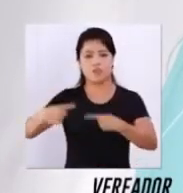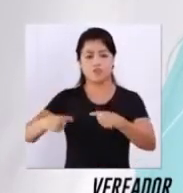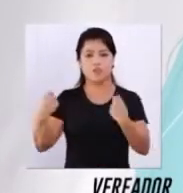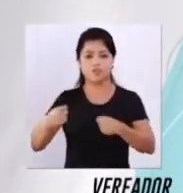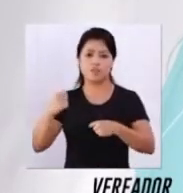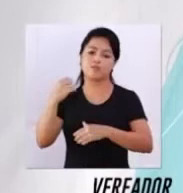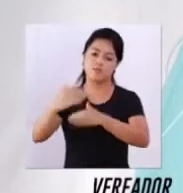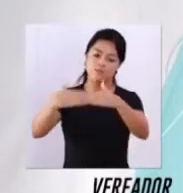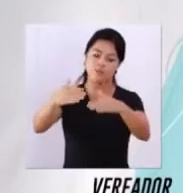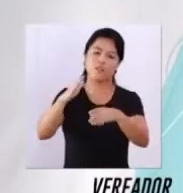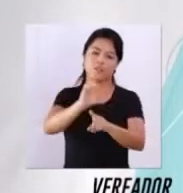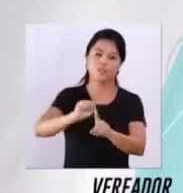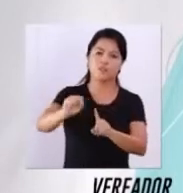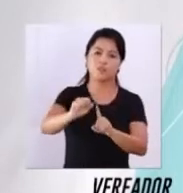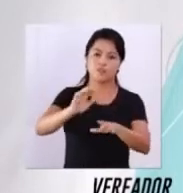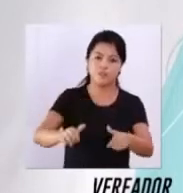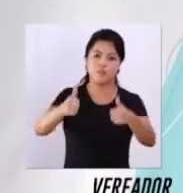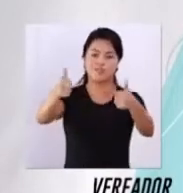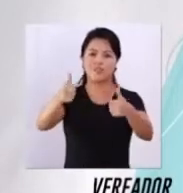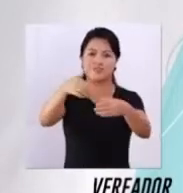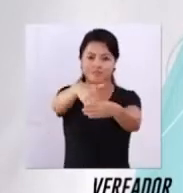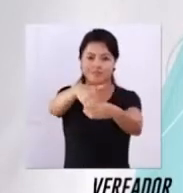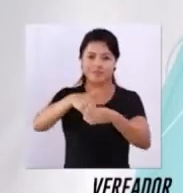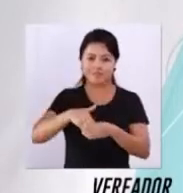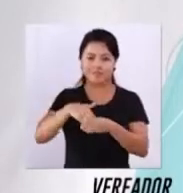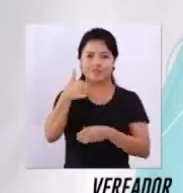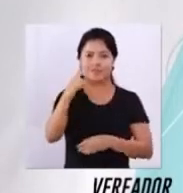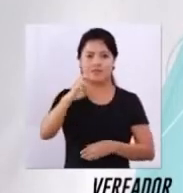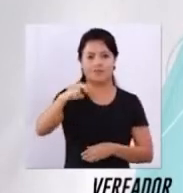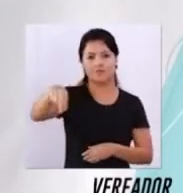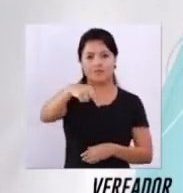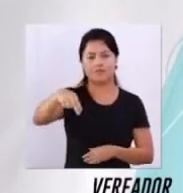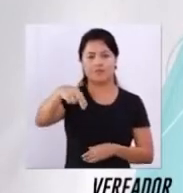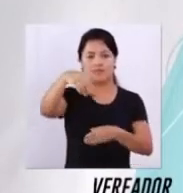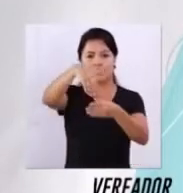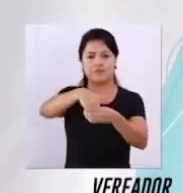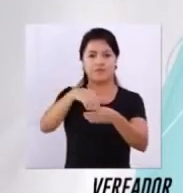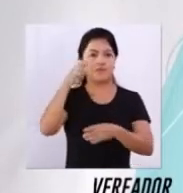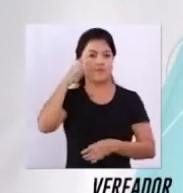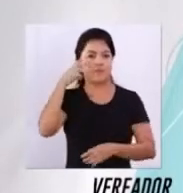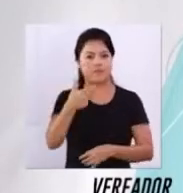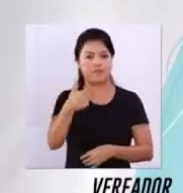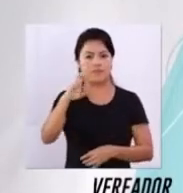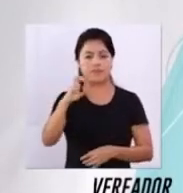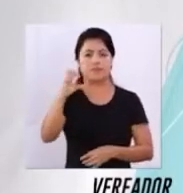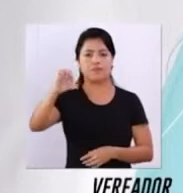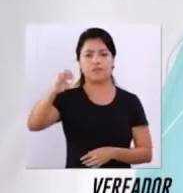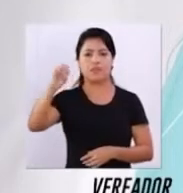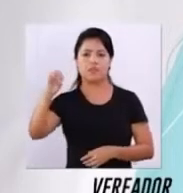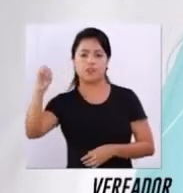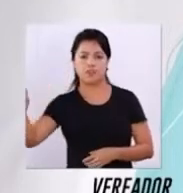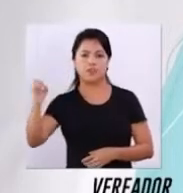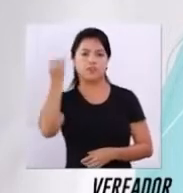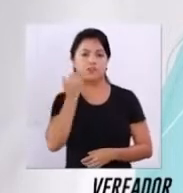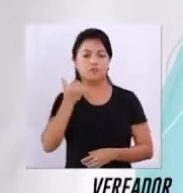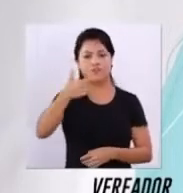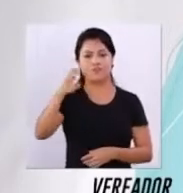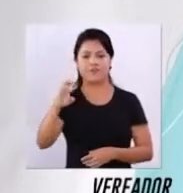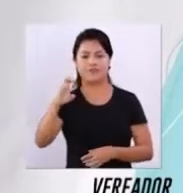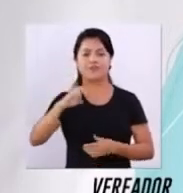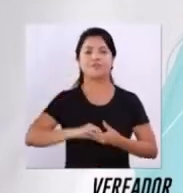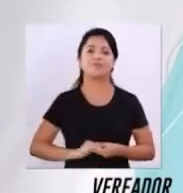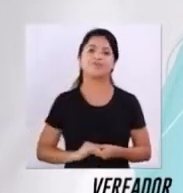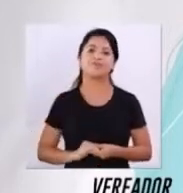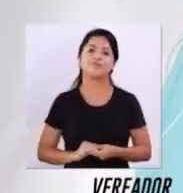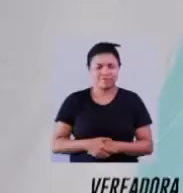possibilidade de construir uma sociedade mais justa. Por isso, eu conto com você. Dia 15 de novembro, vote William Vilhena, 25-9-00. E